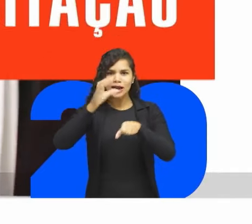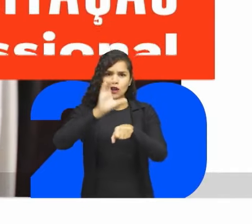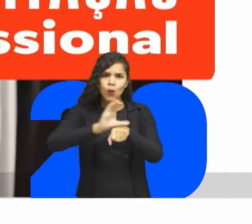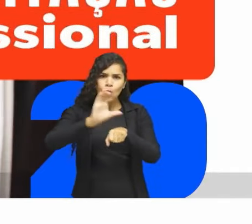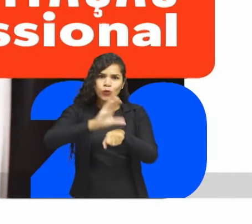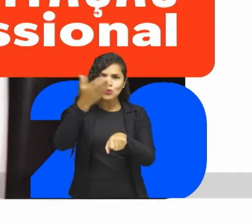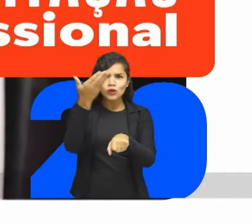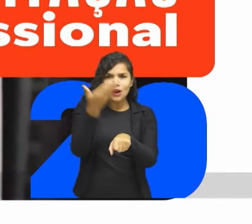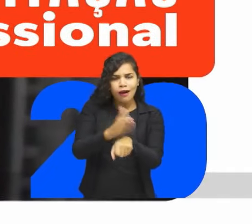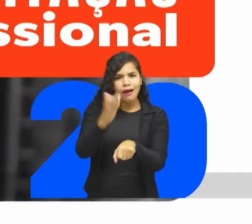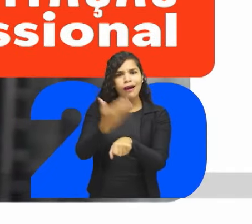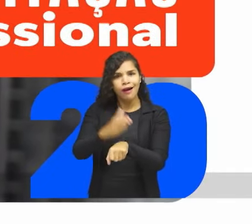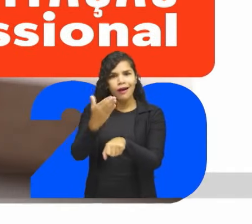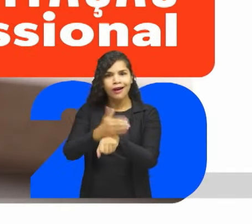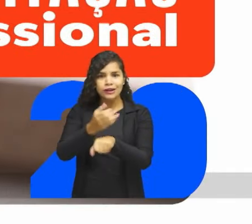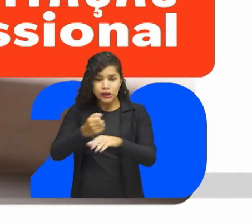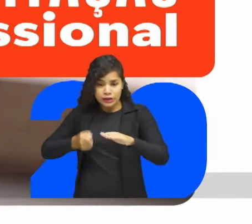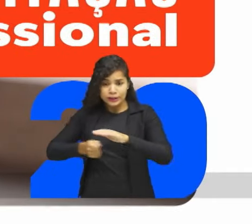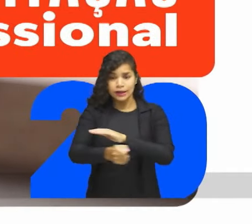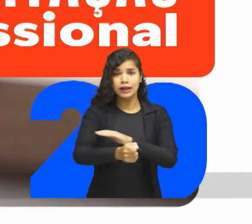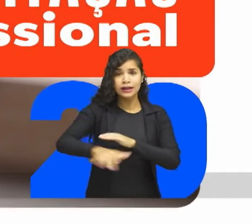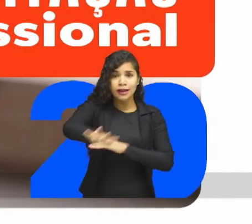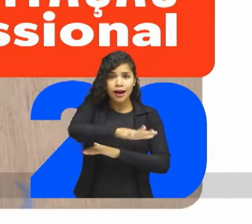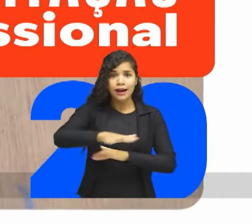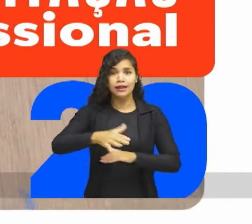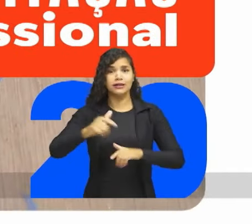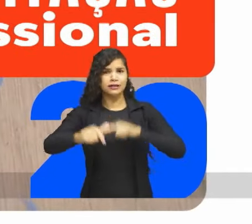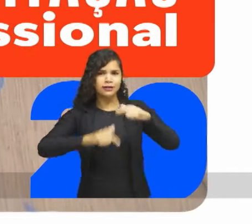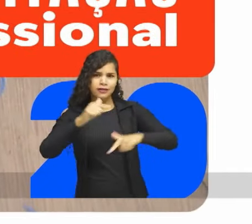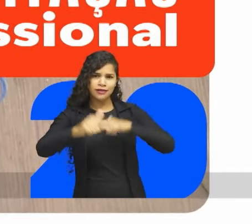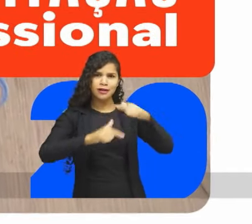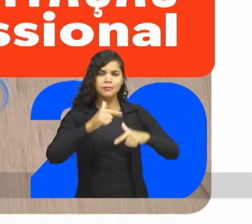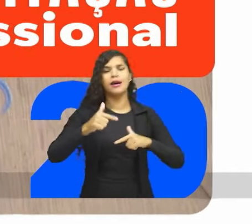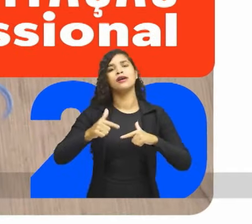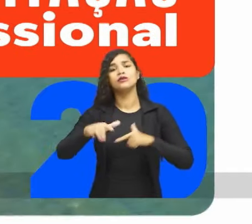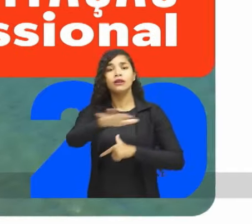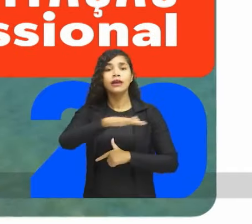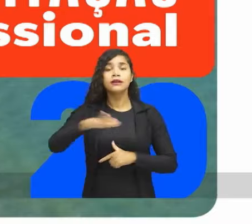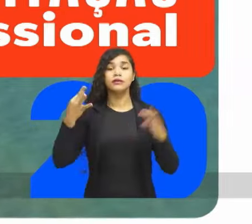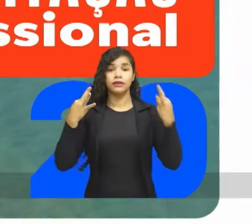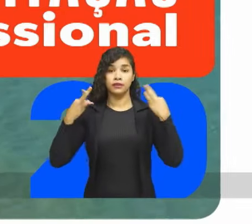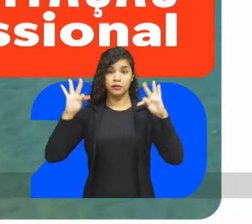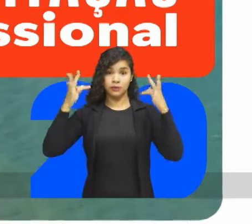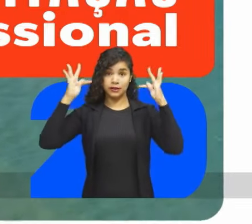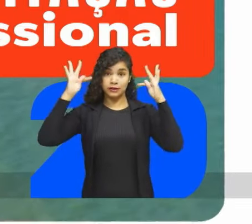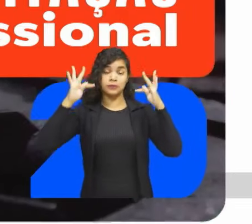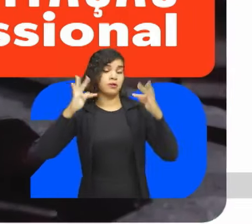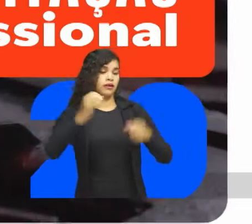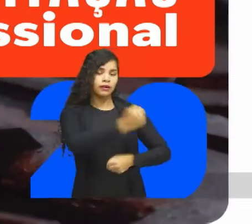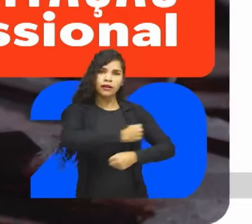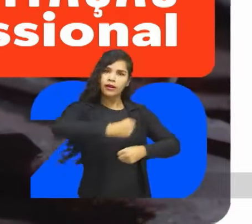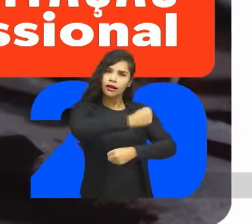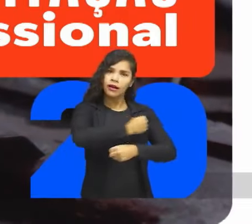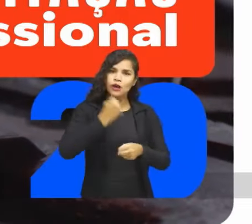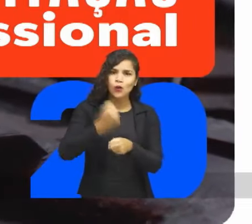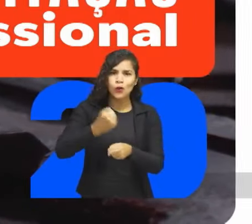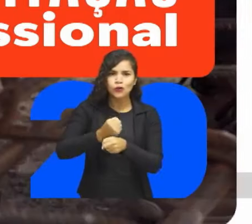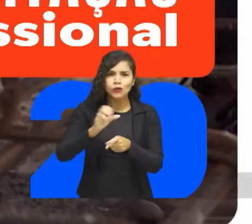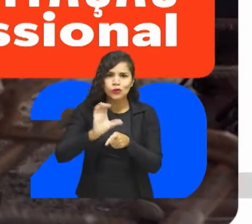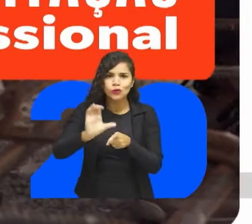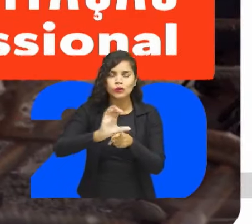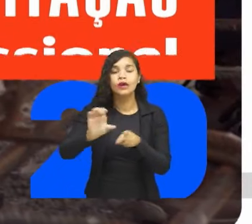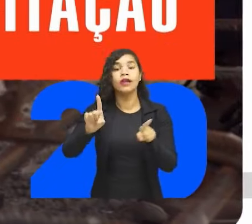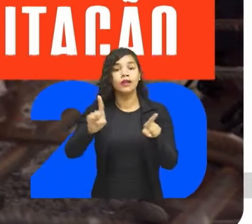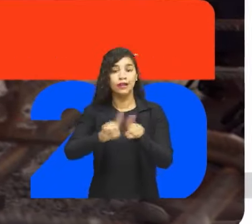Capacitação Profissional Para treinar e direcionar trabalhadores para vagas em setores como do turismo Gastronômico e